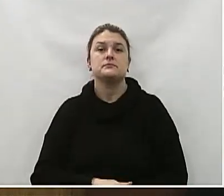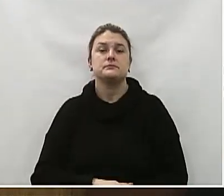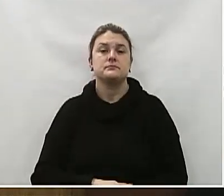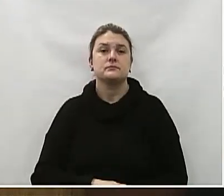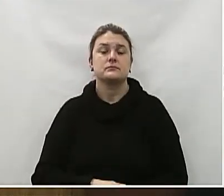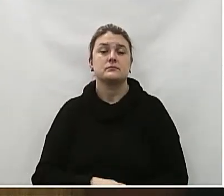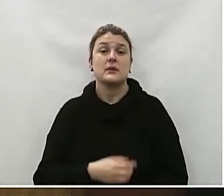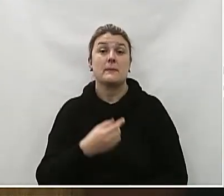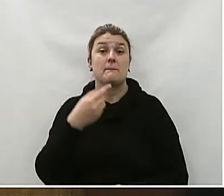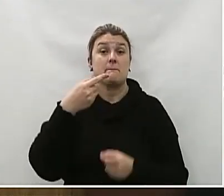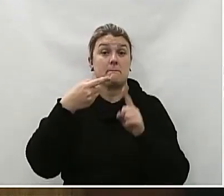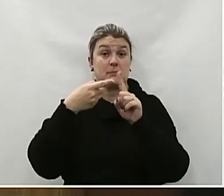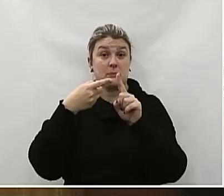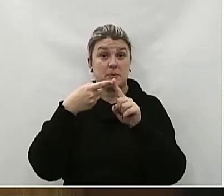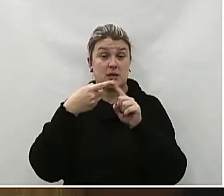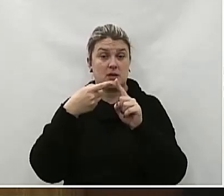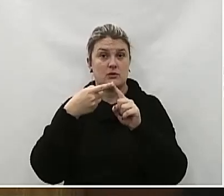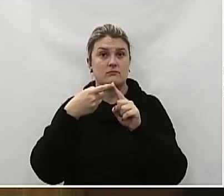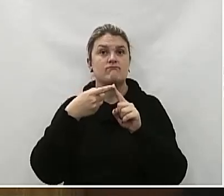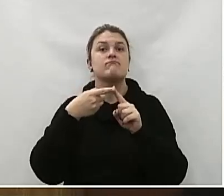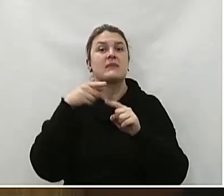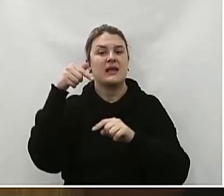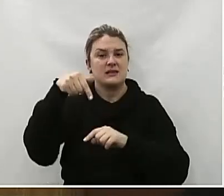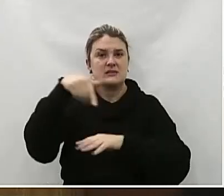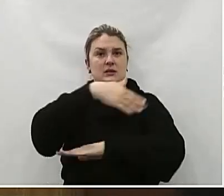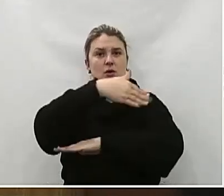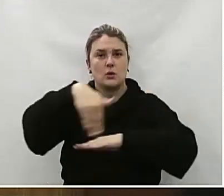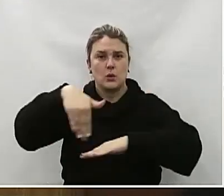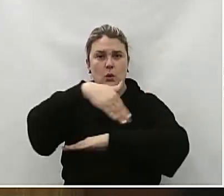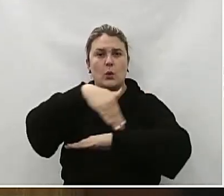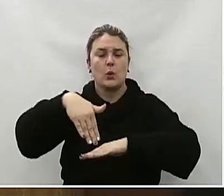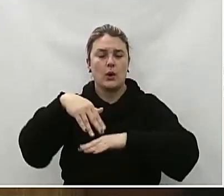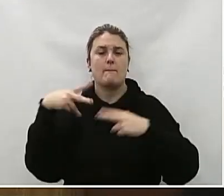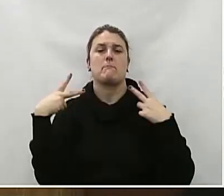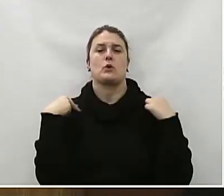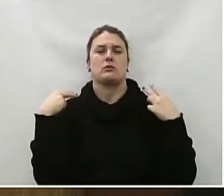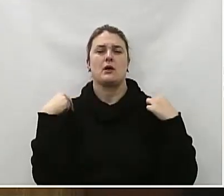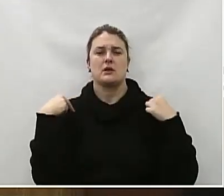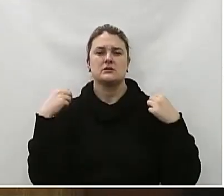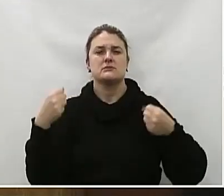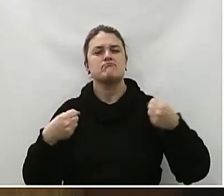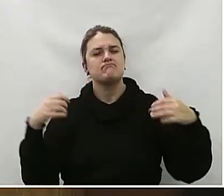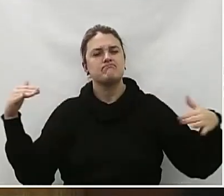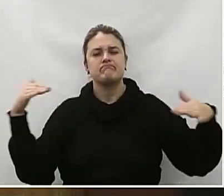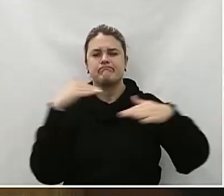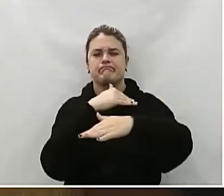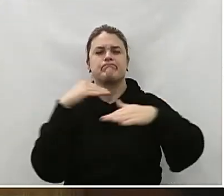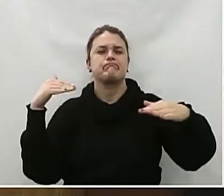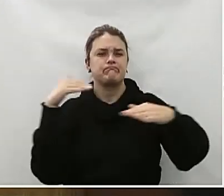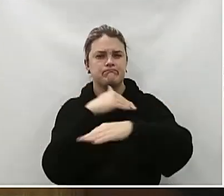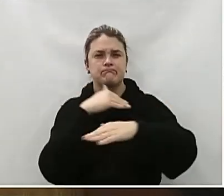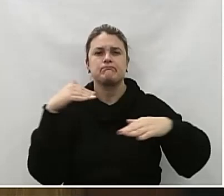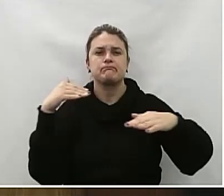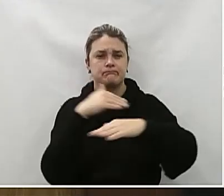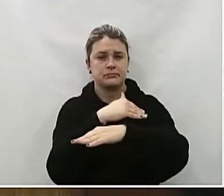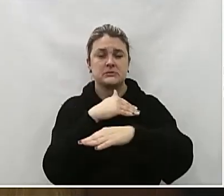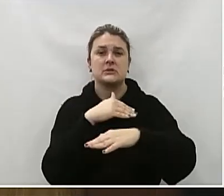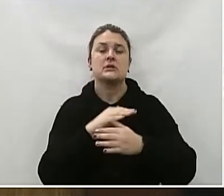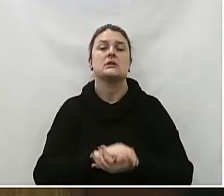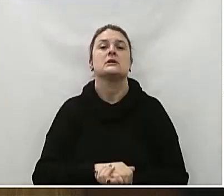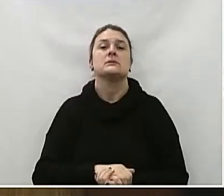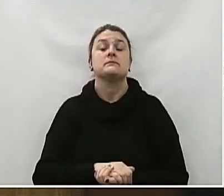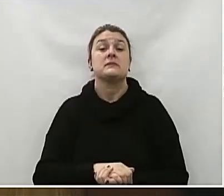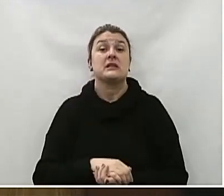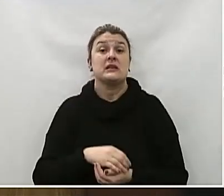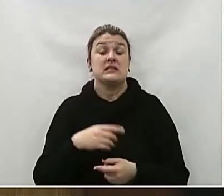1. Fluxo de tráfego A via é frequentemente utilizada por motoristas que necessitam se deslocar entre diferentes partes da cidade